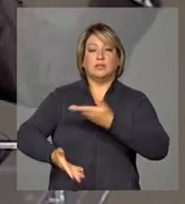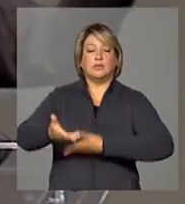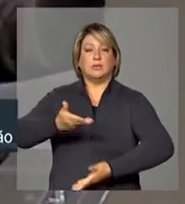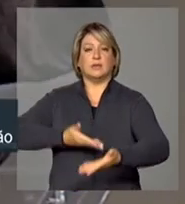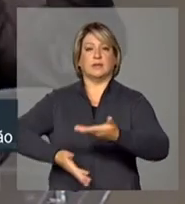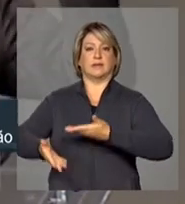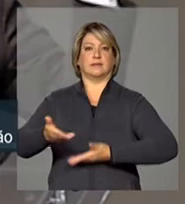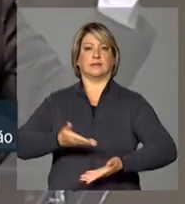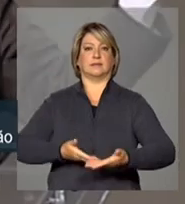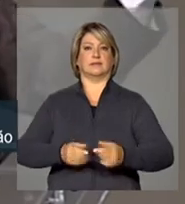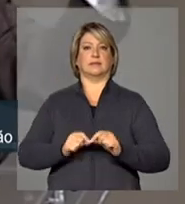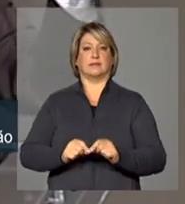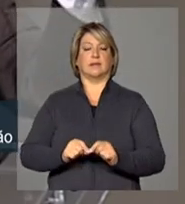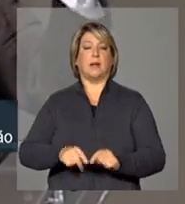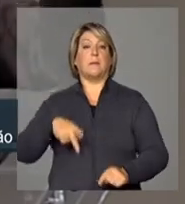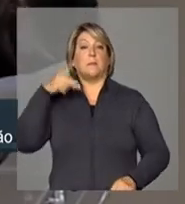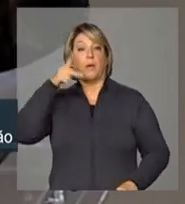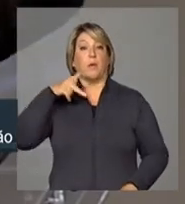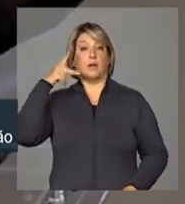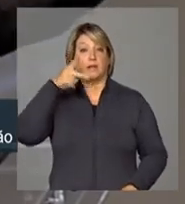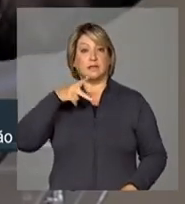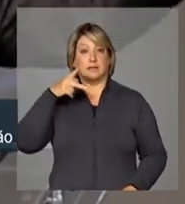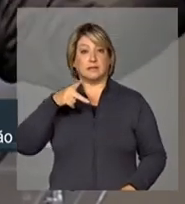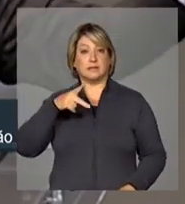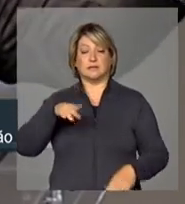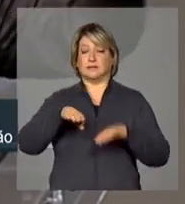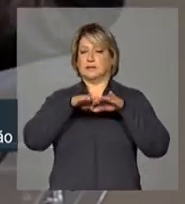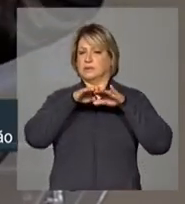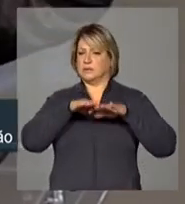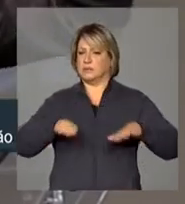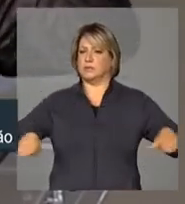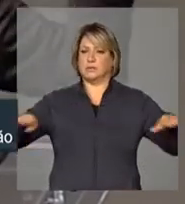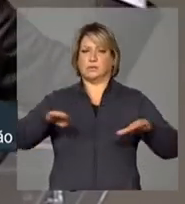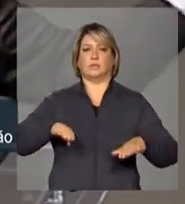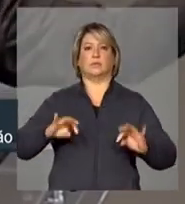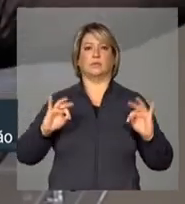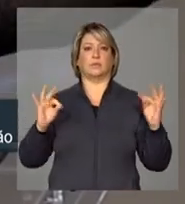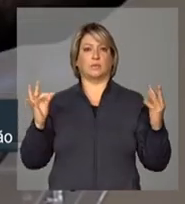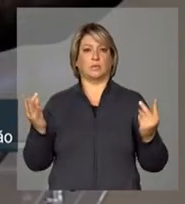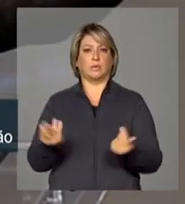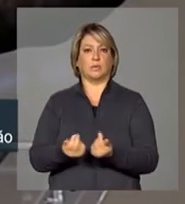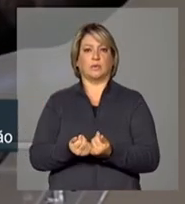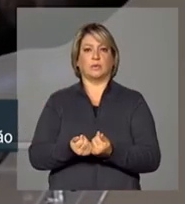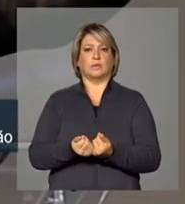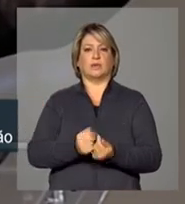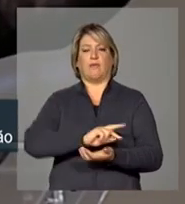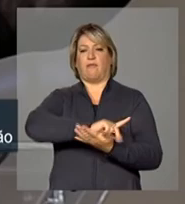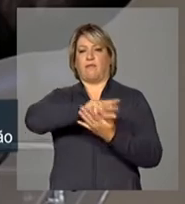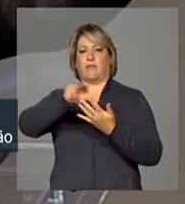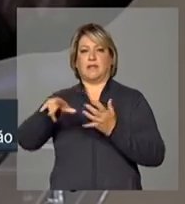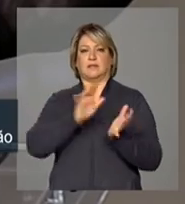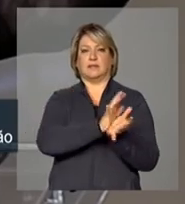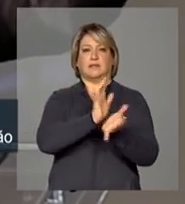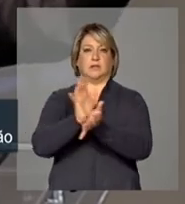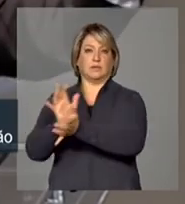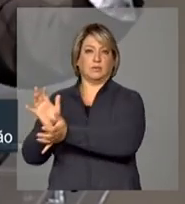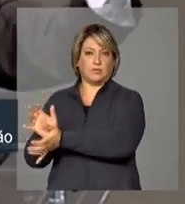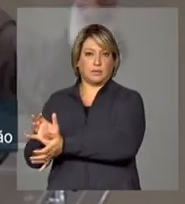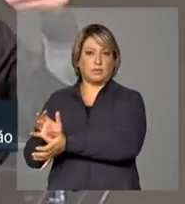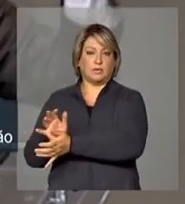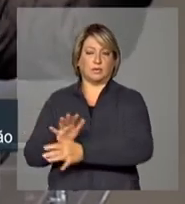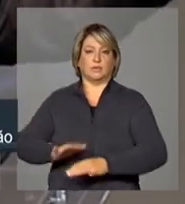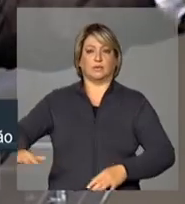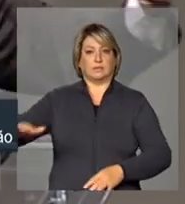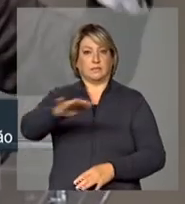a política, seja verticalmente entre as várias áreas setoriais, dá um